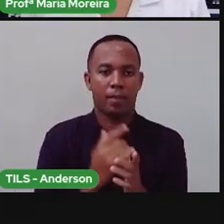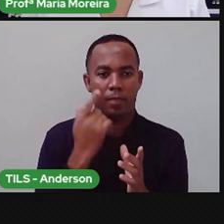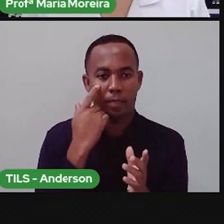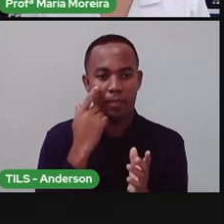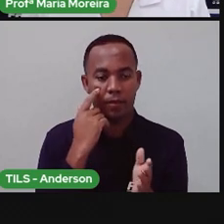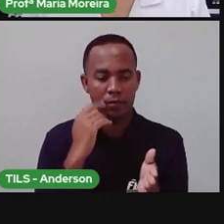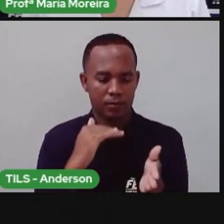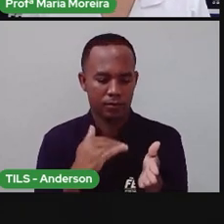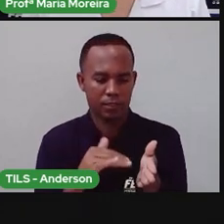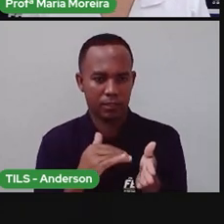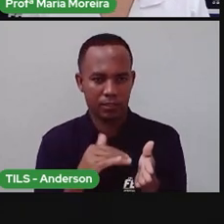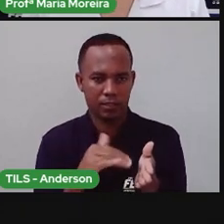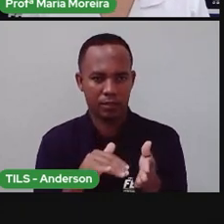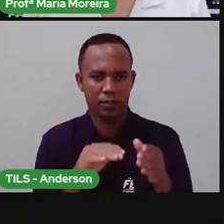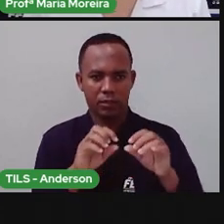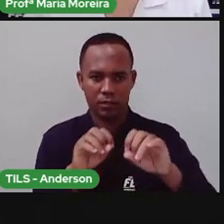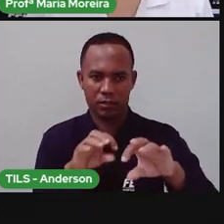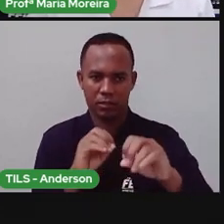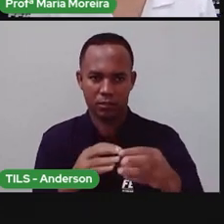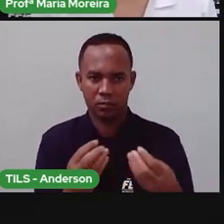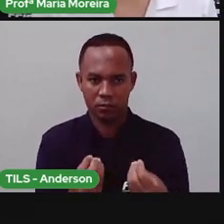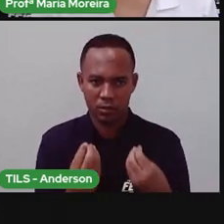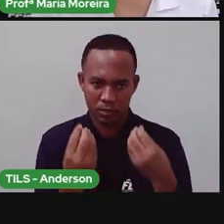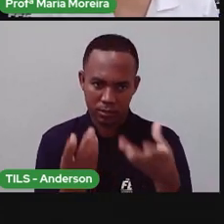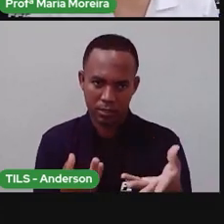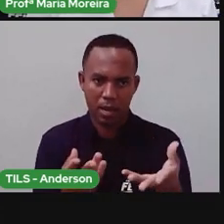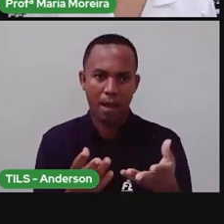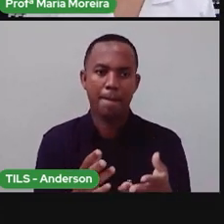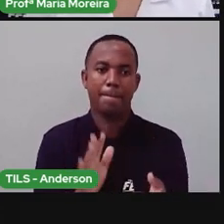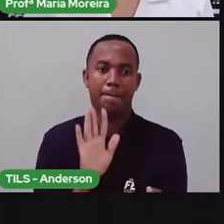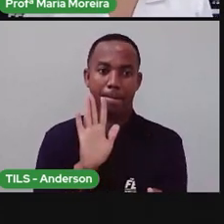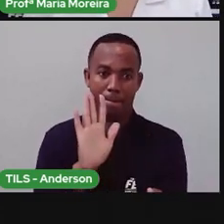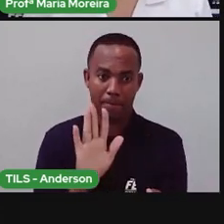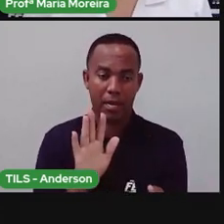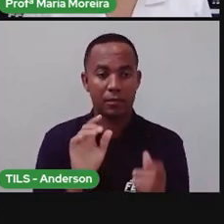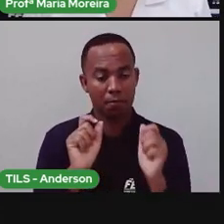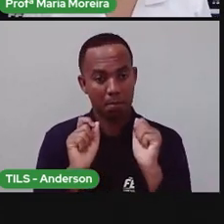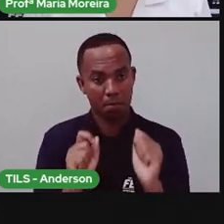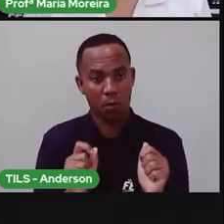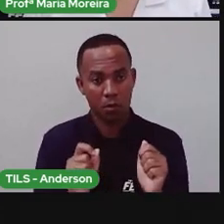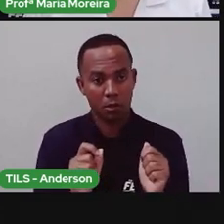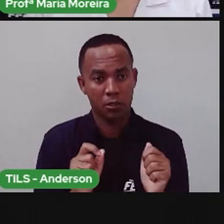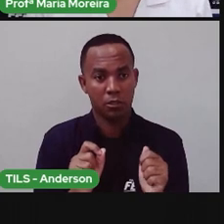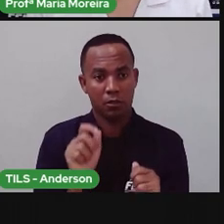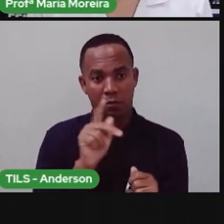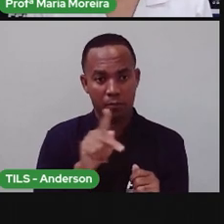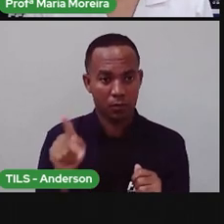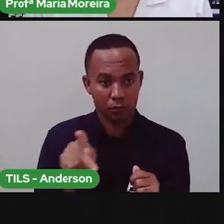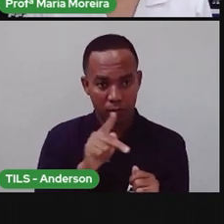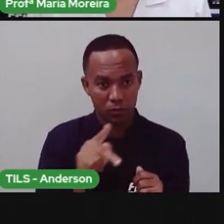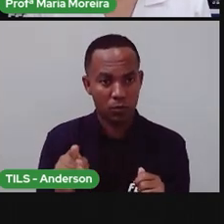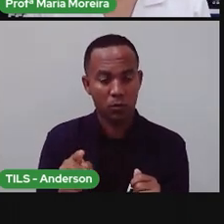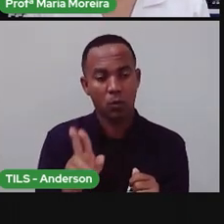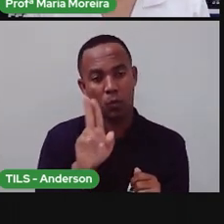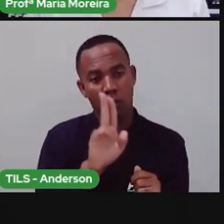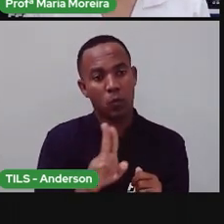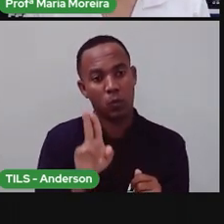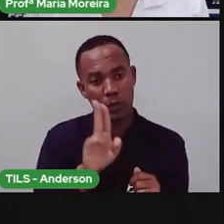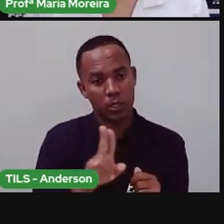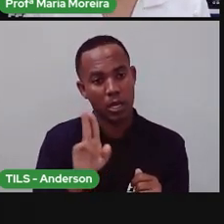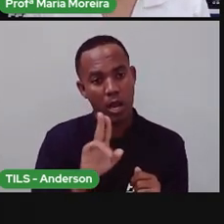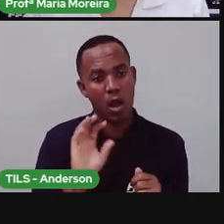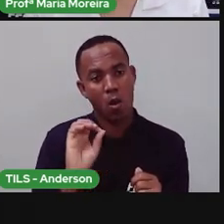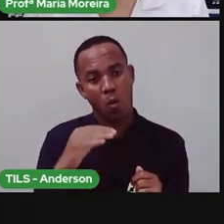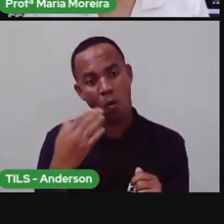sugestão, né? Da Secretaria de Educação e que ela pode ser utilizada pelo professor de vocês ou não. A PRO ficaria